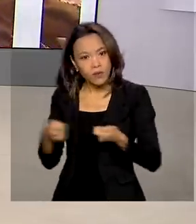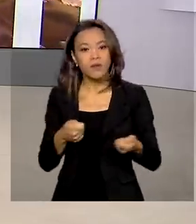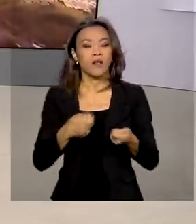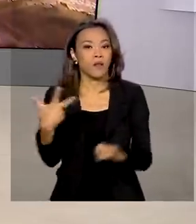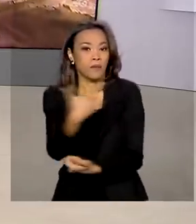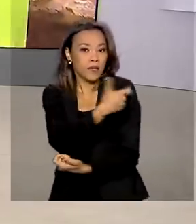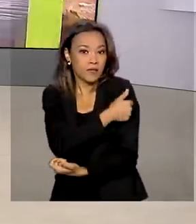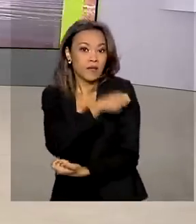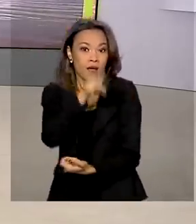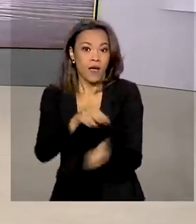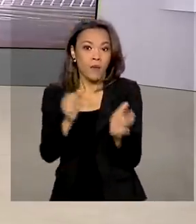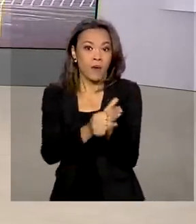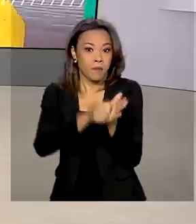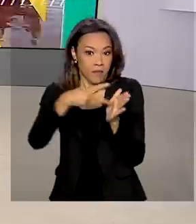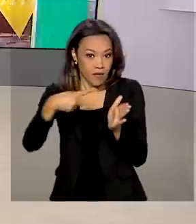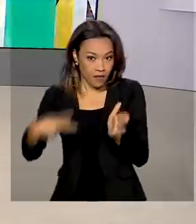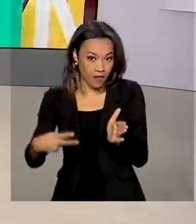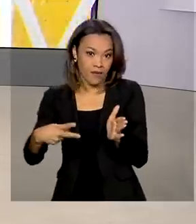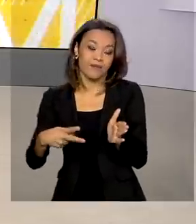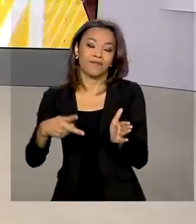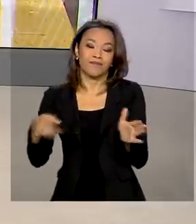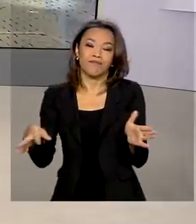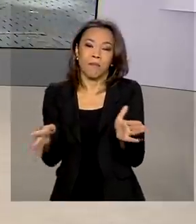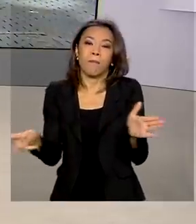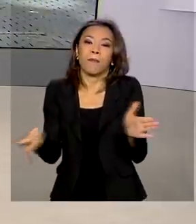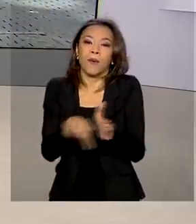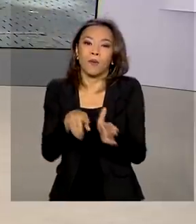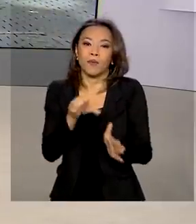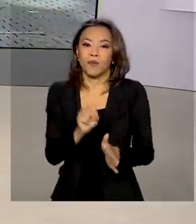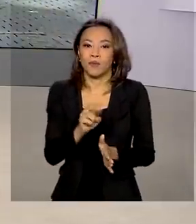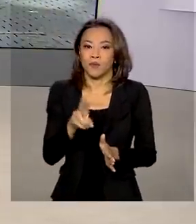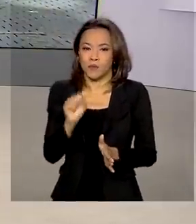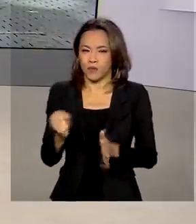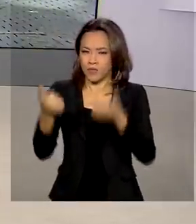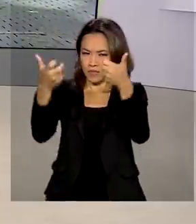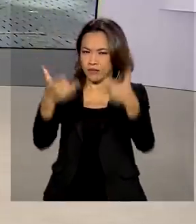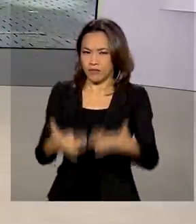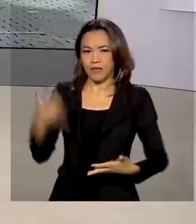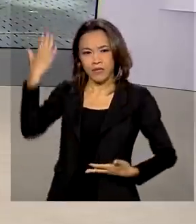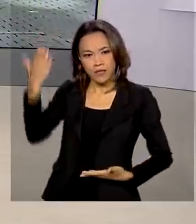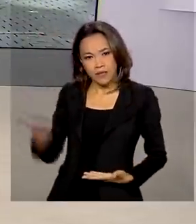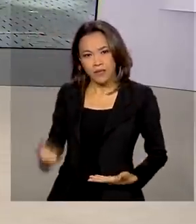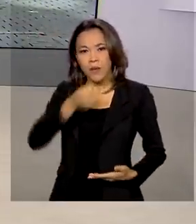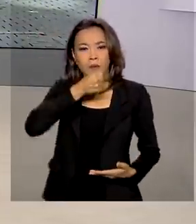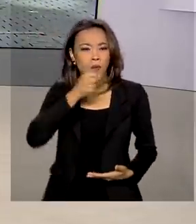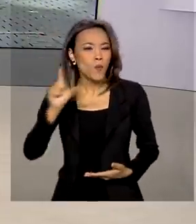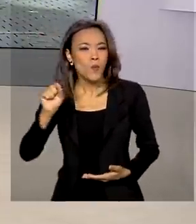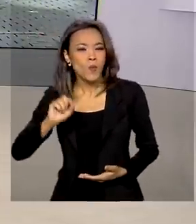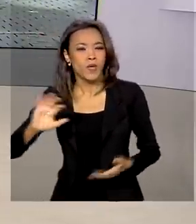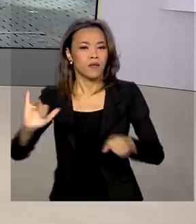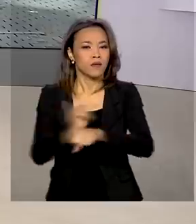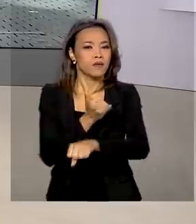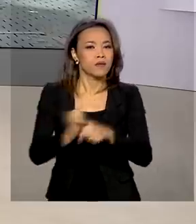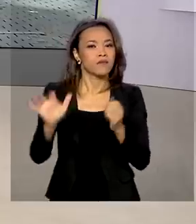É o aplicativo ConectSUS. A repórter Cláudia Boiunga conta pra gente mais sobre essa ferramenta. Bom dia, Cláudia.